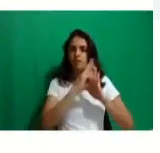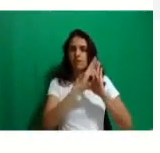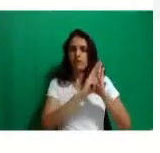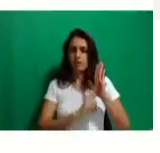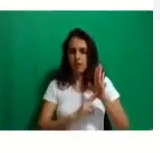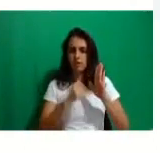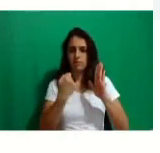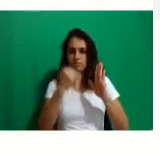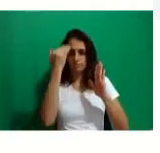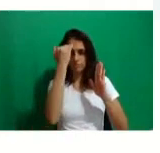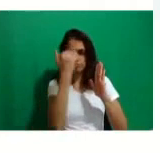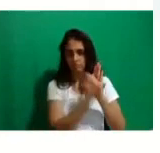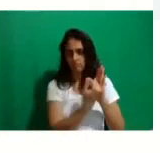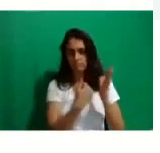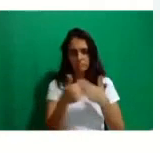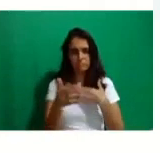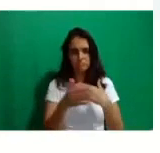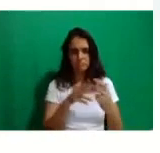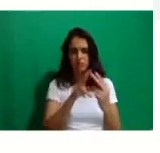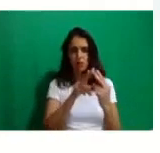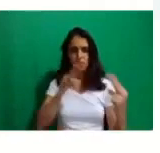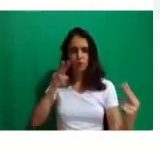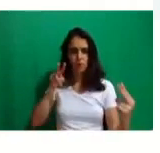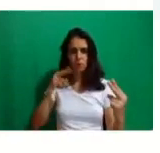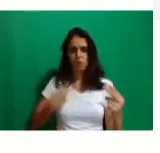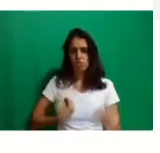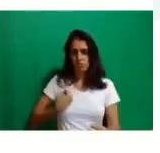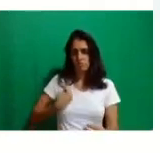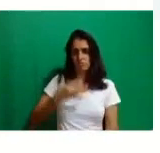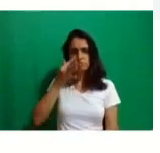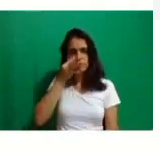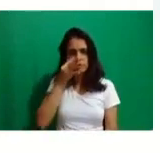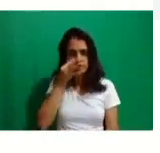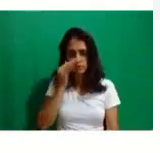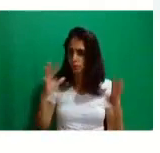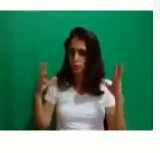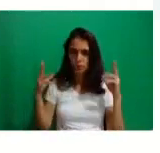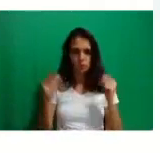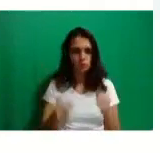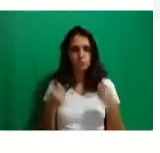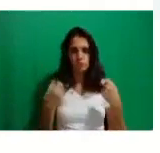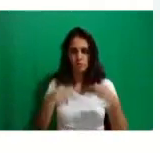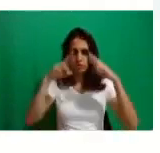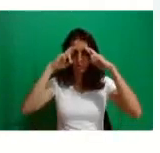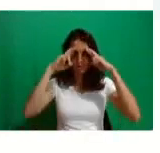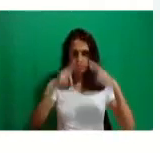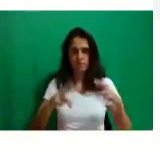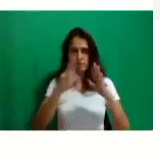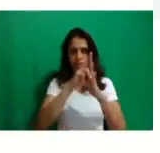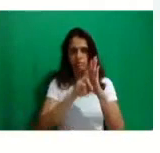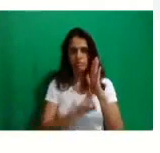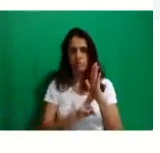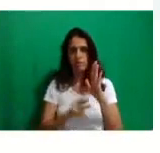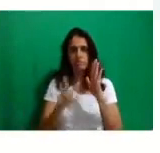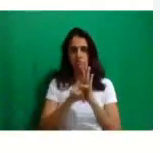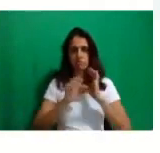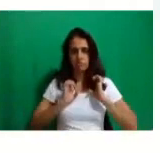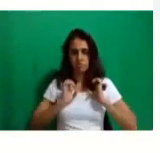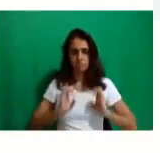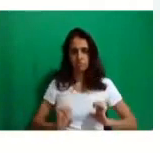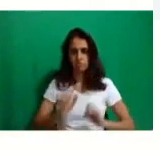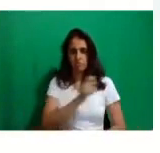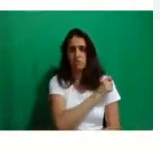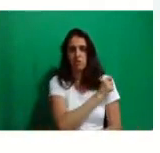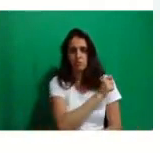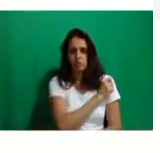presencialmente, nós todos estamos submetidos a um código de ética, inclusive vocês, alunos,